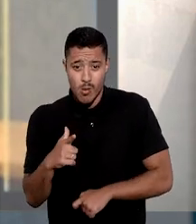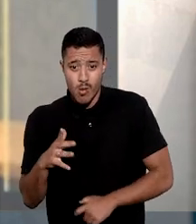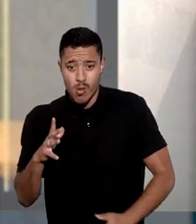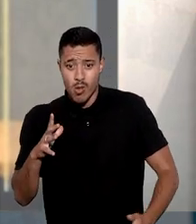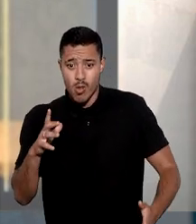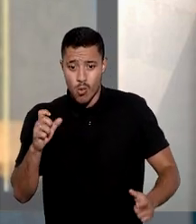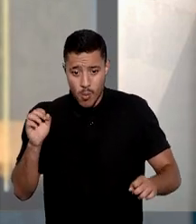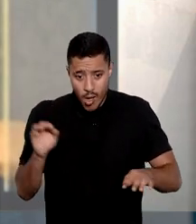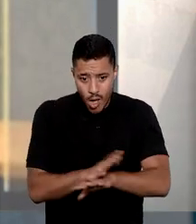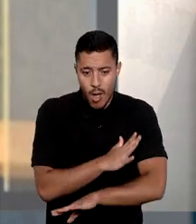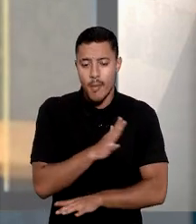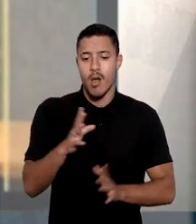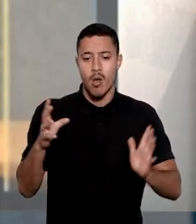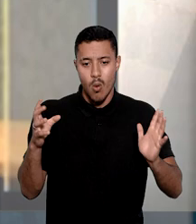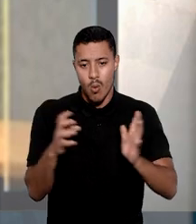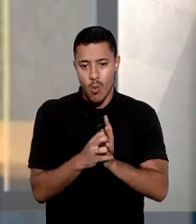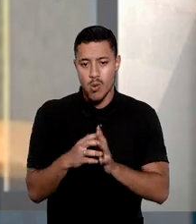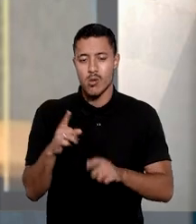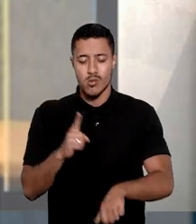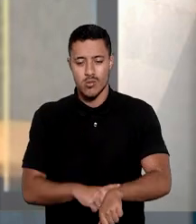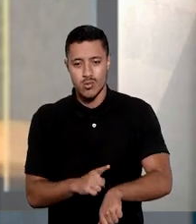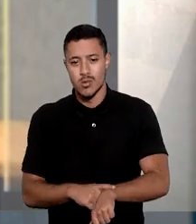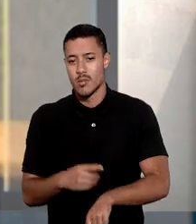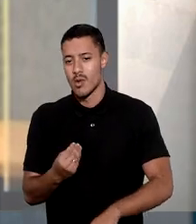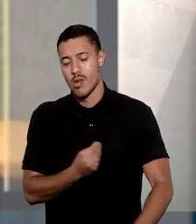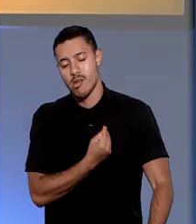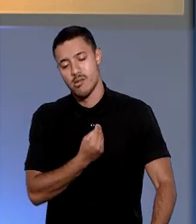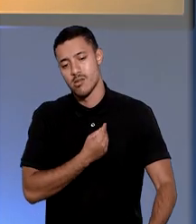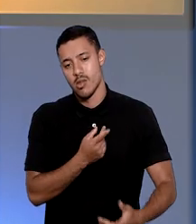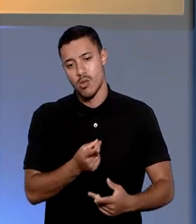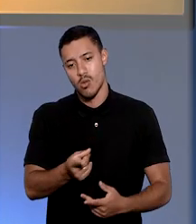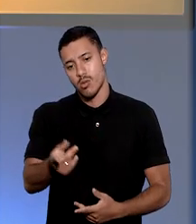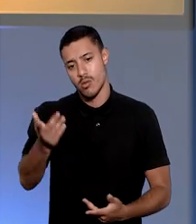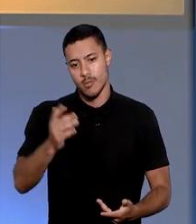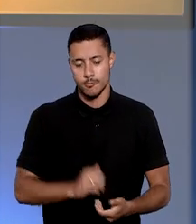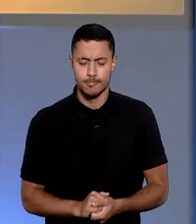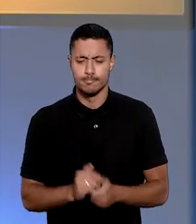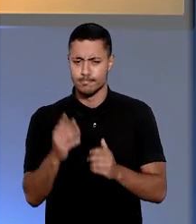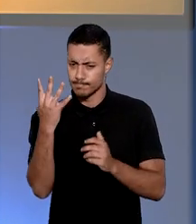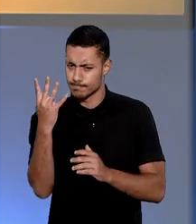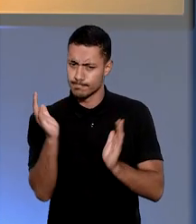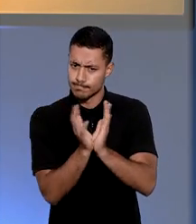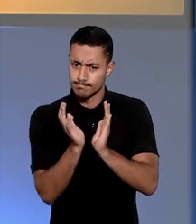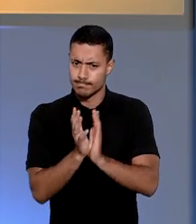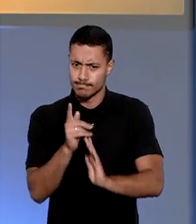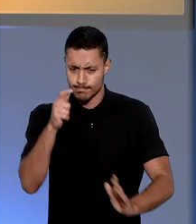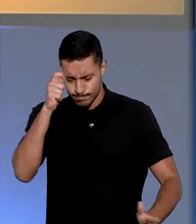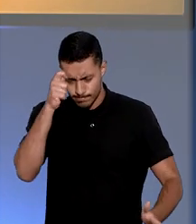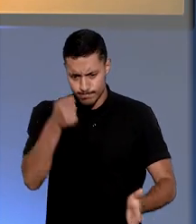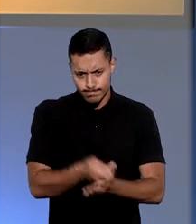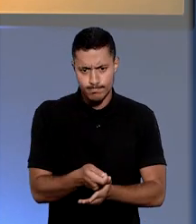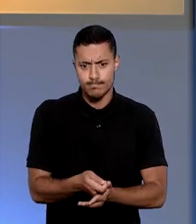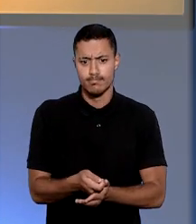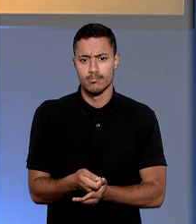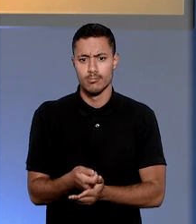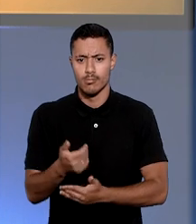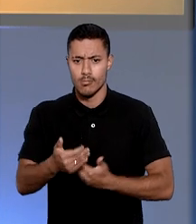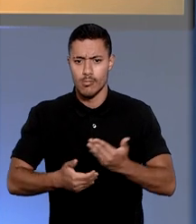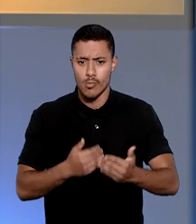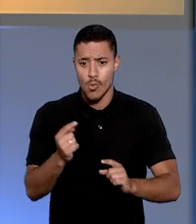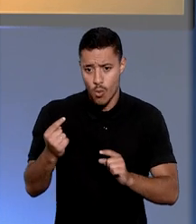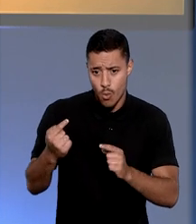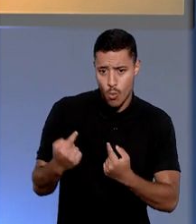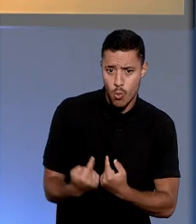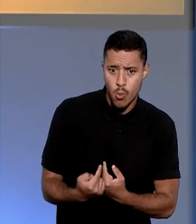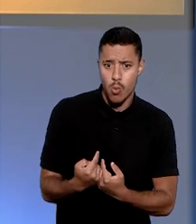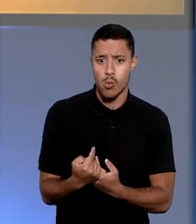para o HIV e o tempo de tratamento é vitalício. A quarta turma determinou o prosseguimento de ações contra a